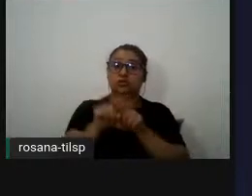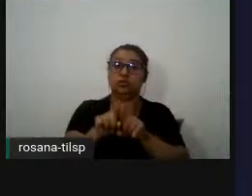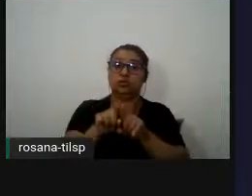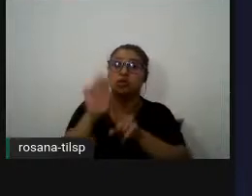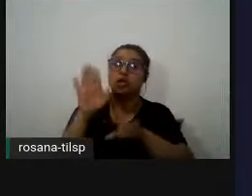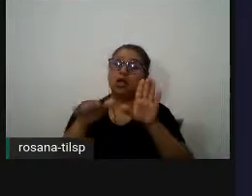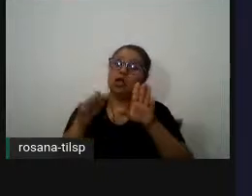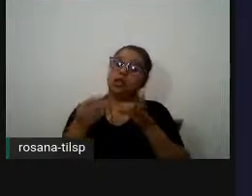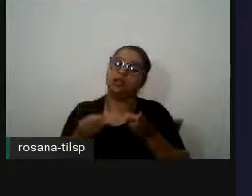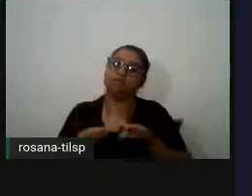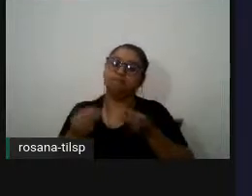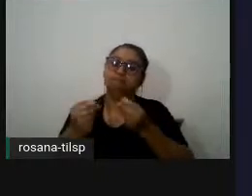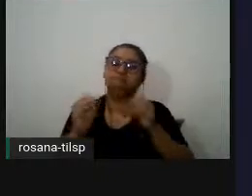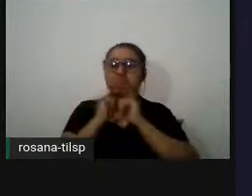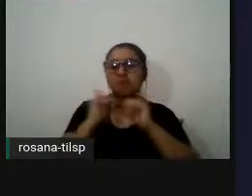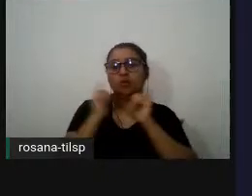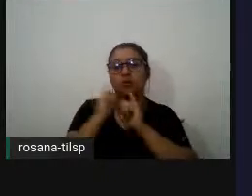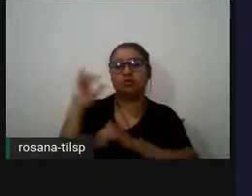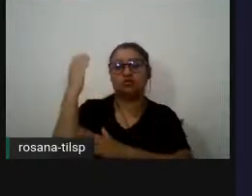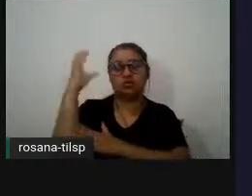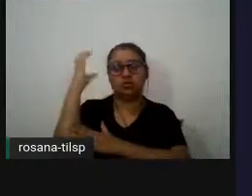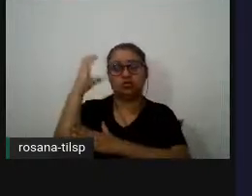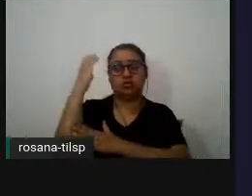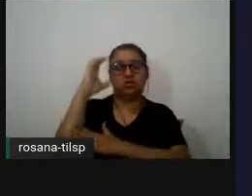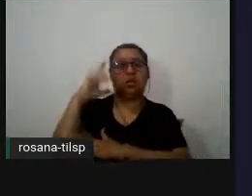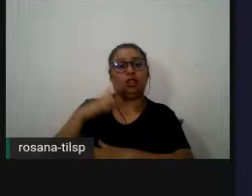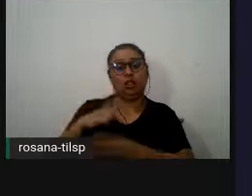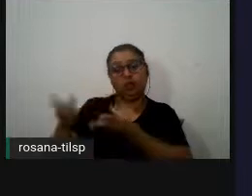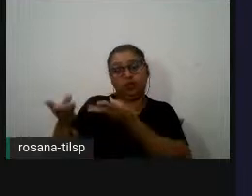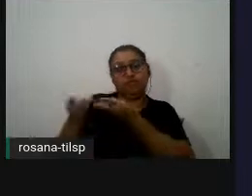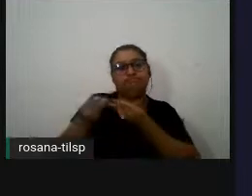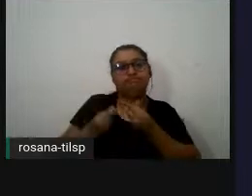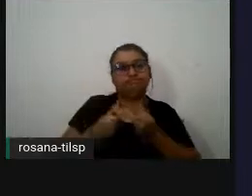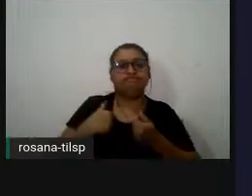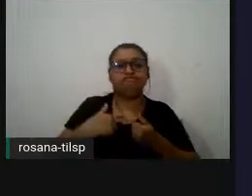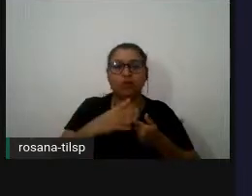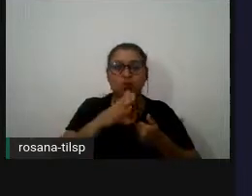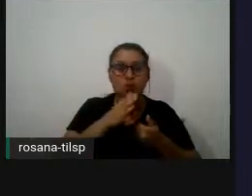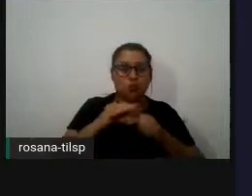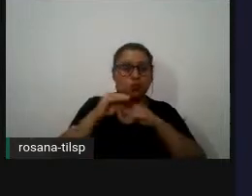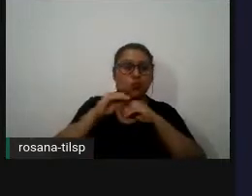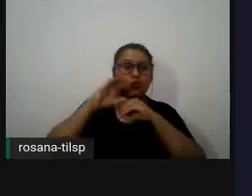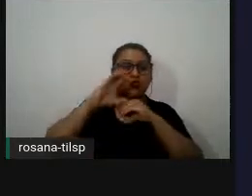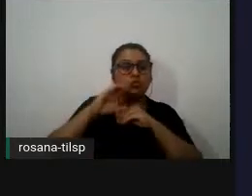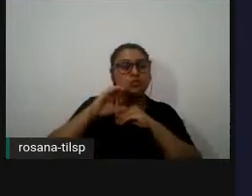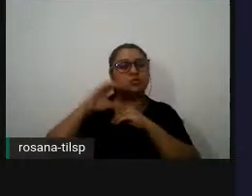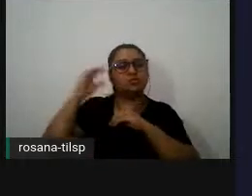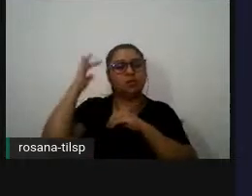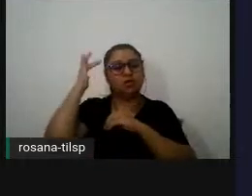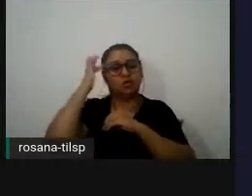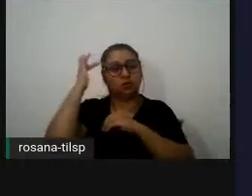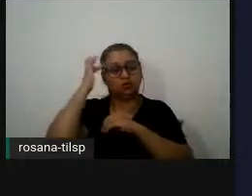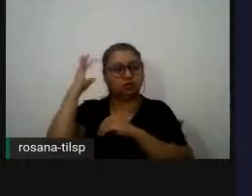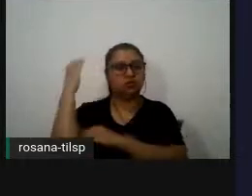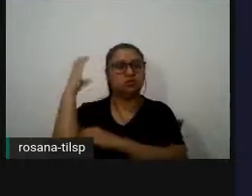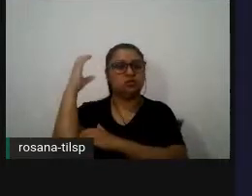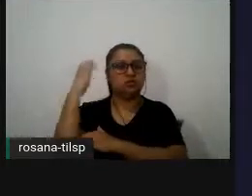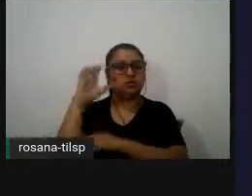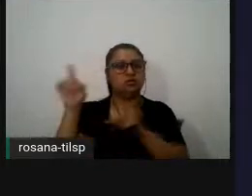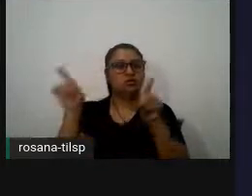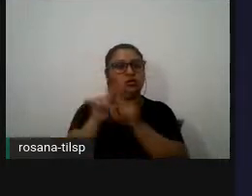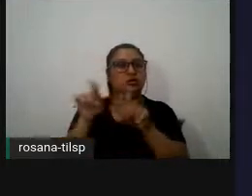especializou na divulgação da ciência ou seja tem que possuir conhecimentos científicos para poder transpor